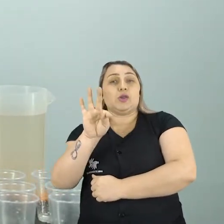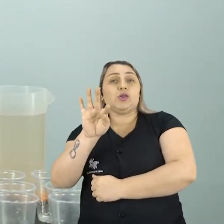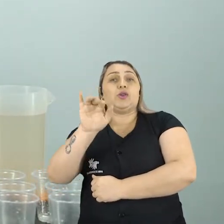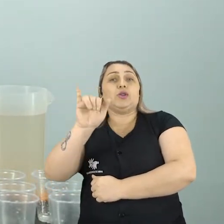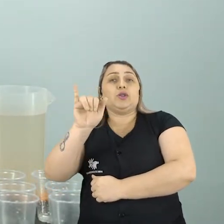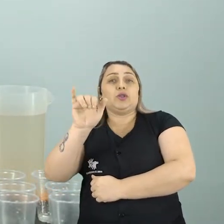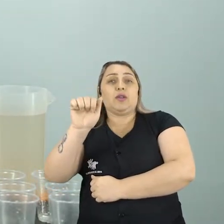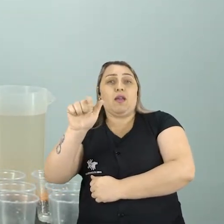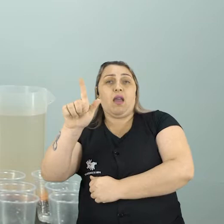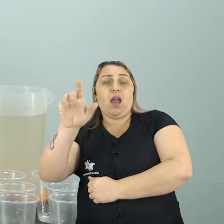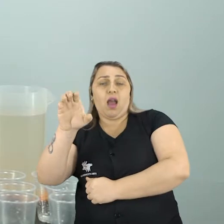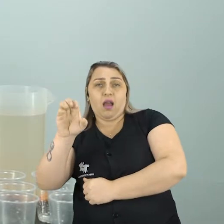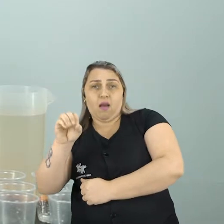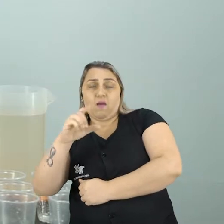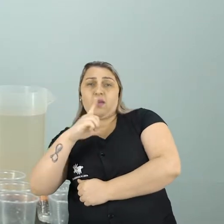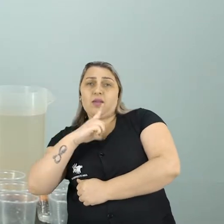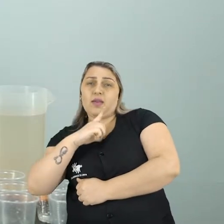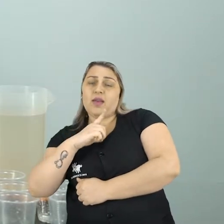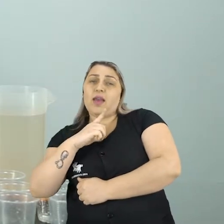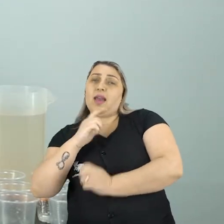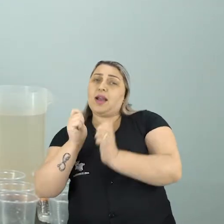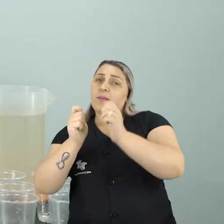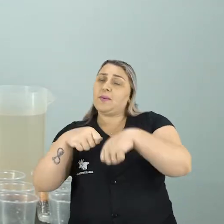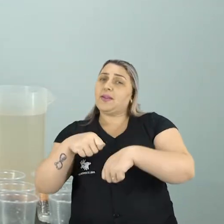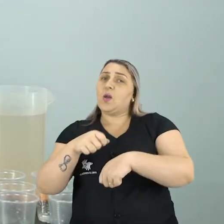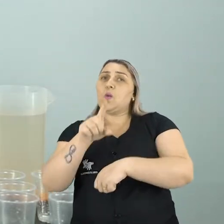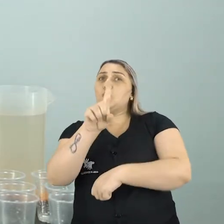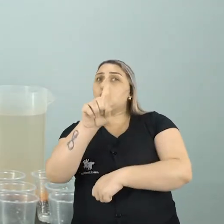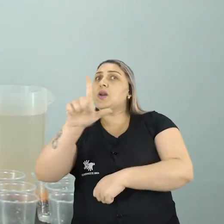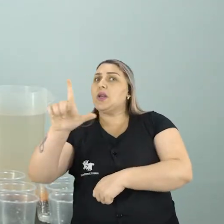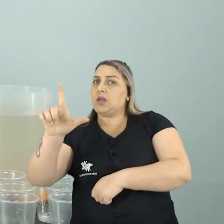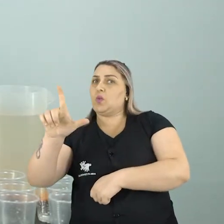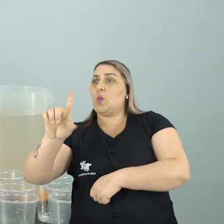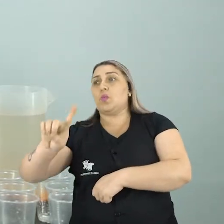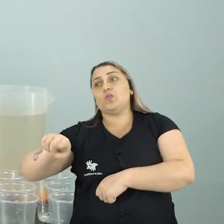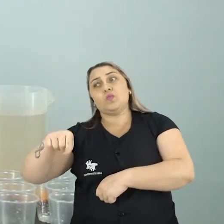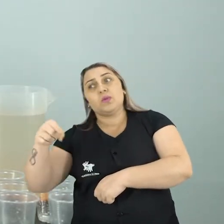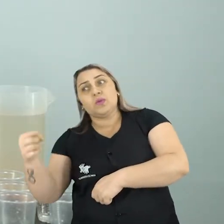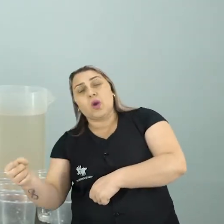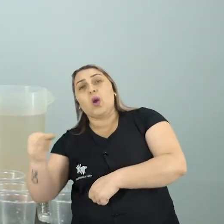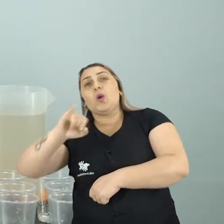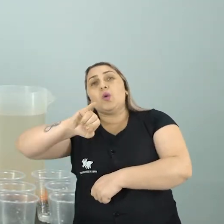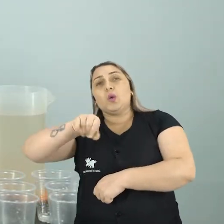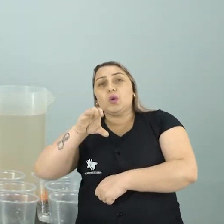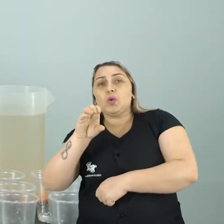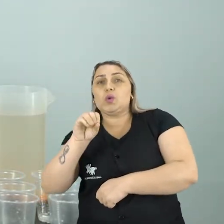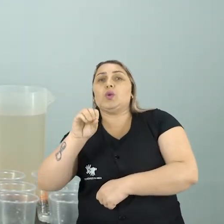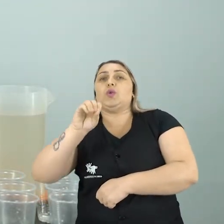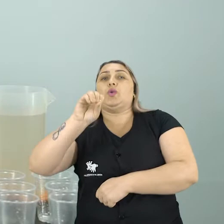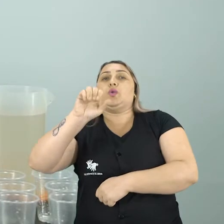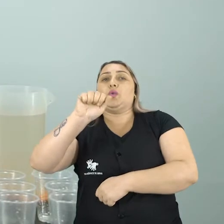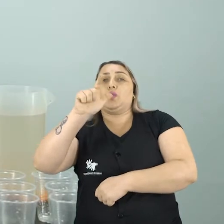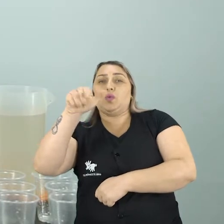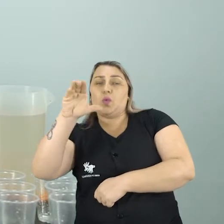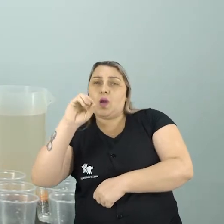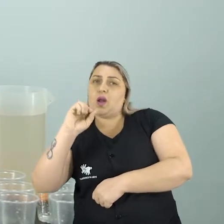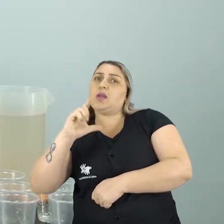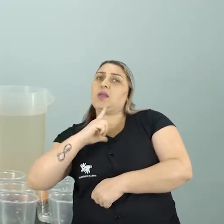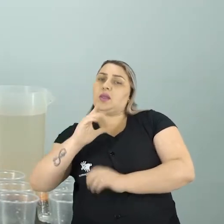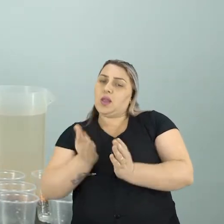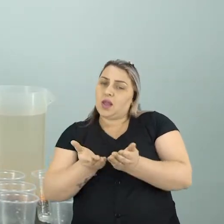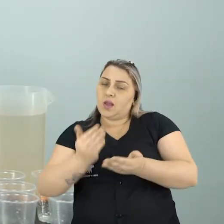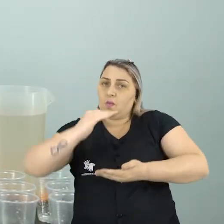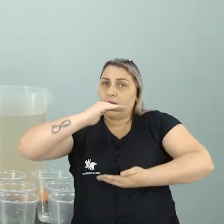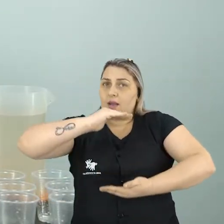comporta, né? Que tem uma capacidade para apenas 1 litro Já João ele tem um recipiente